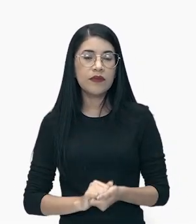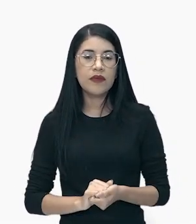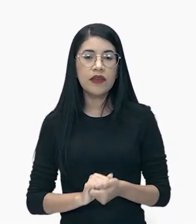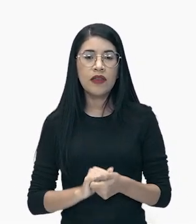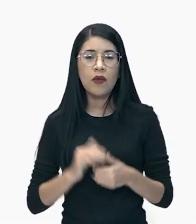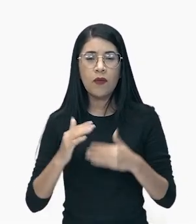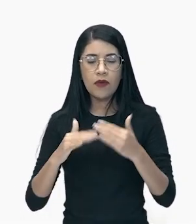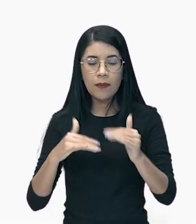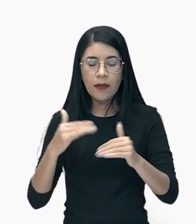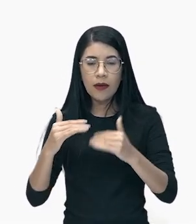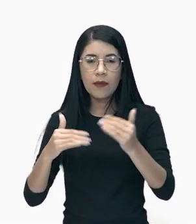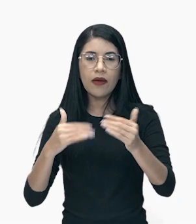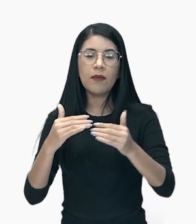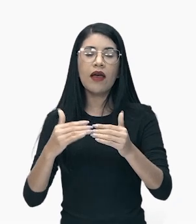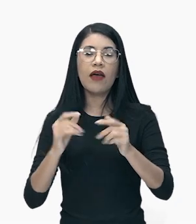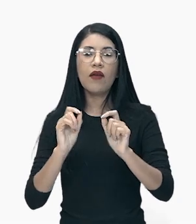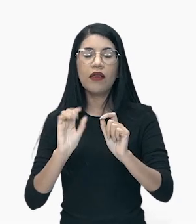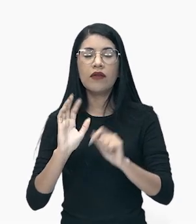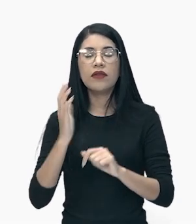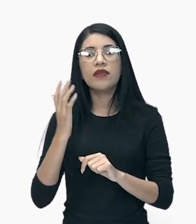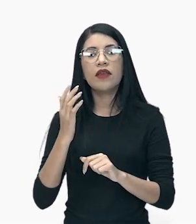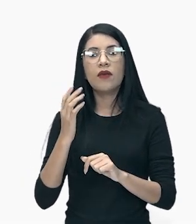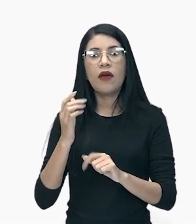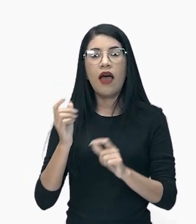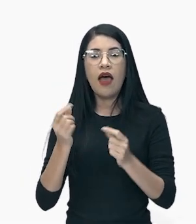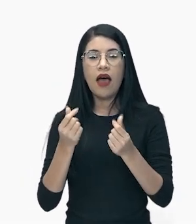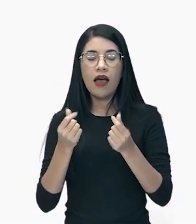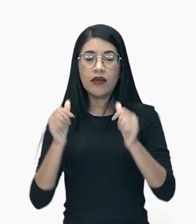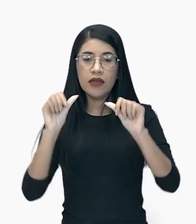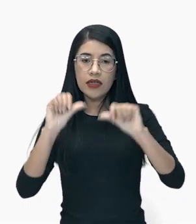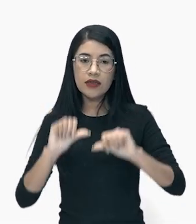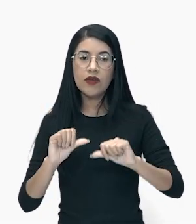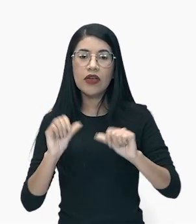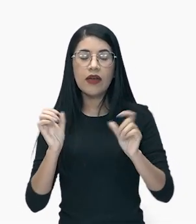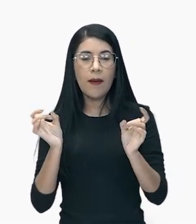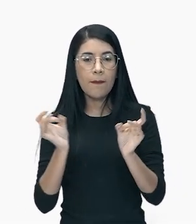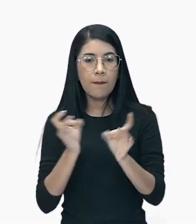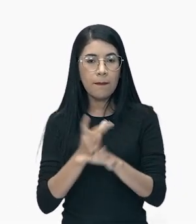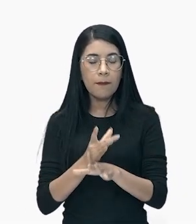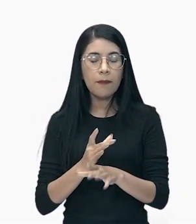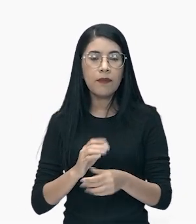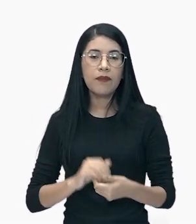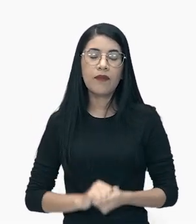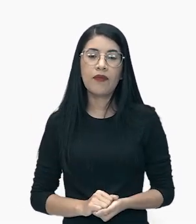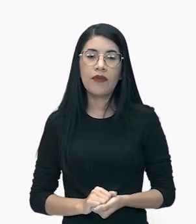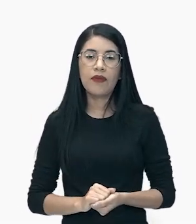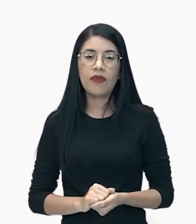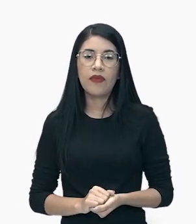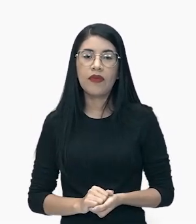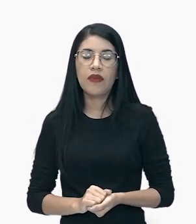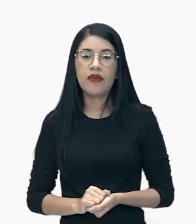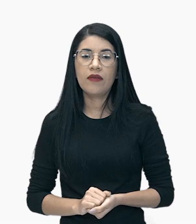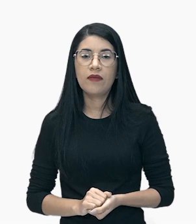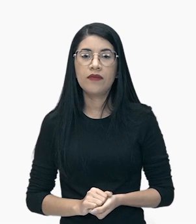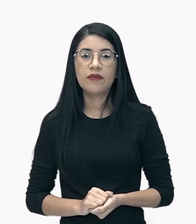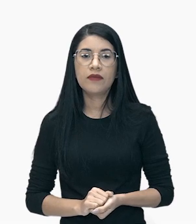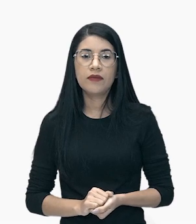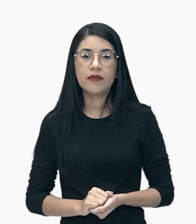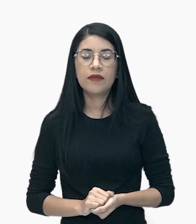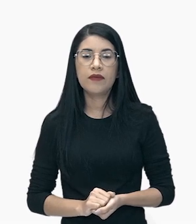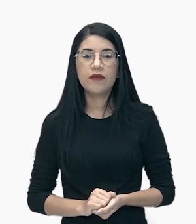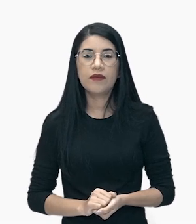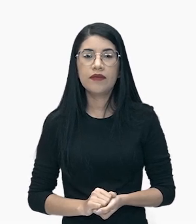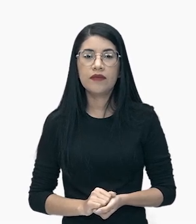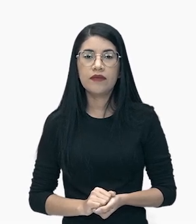lenta e gradual fossem saindo cada vez mais dessa crise econômica que foi a principal ali do liberalismo